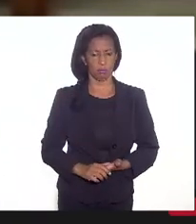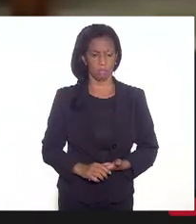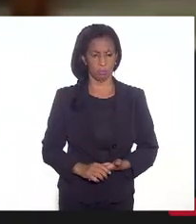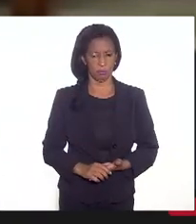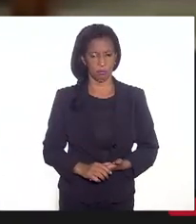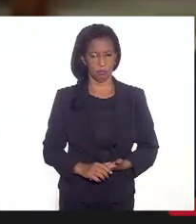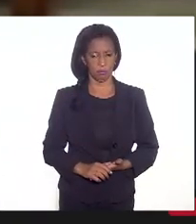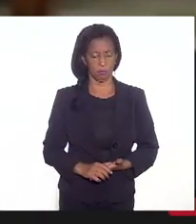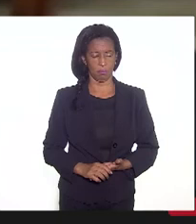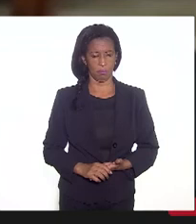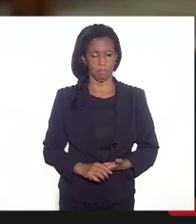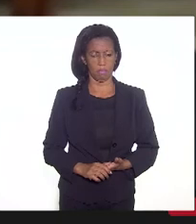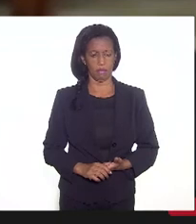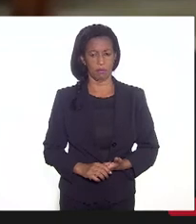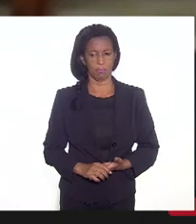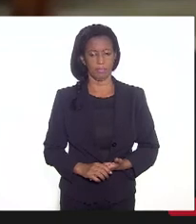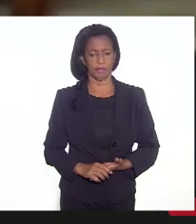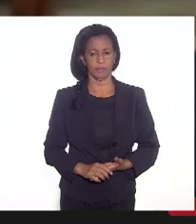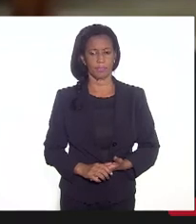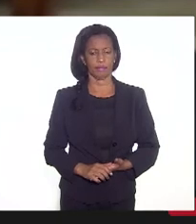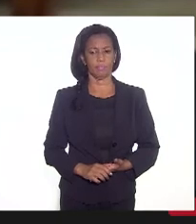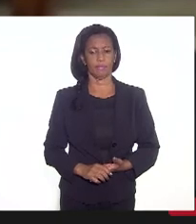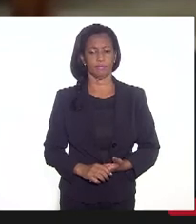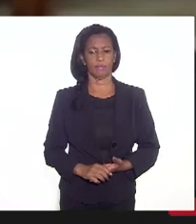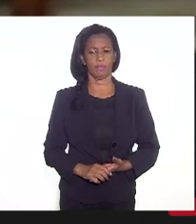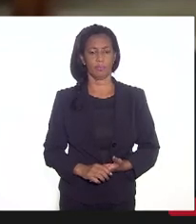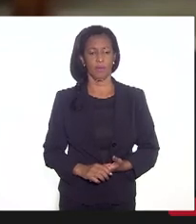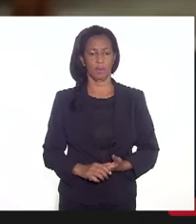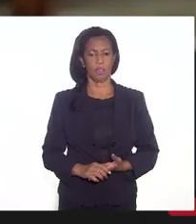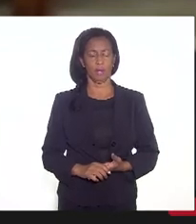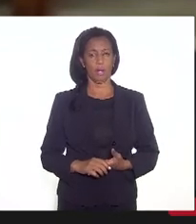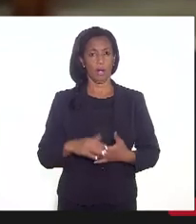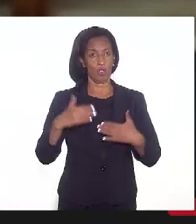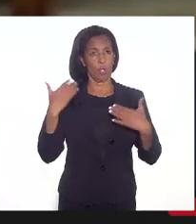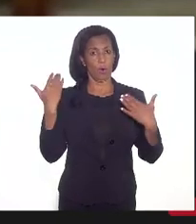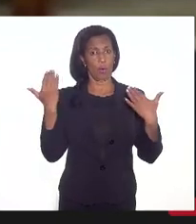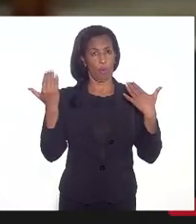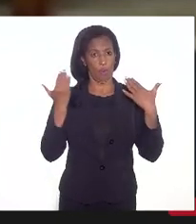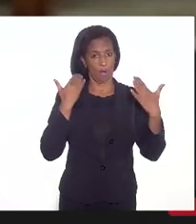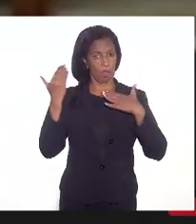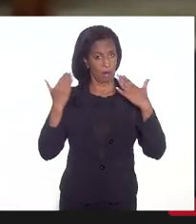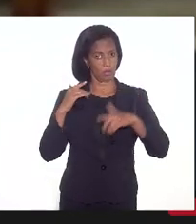aspecto é esse. Com relação aos servidores,